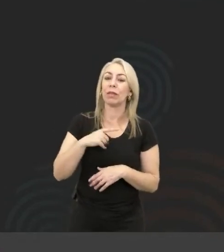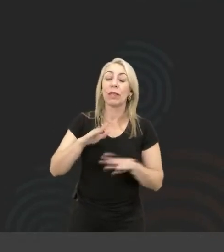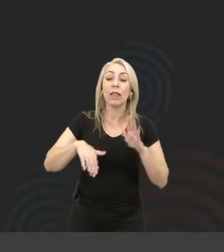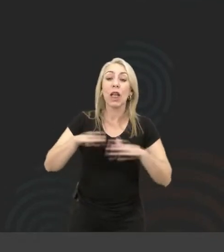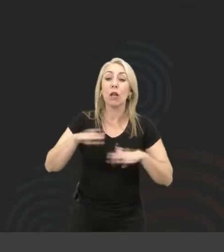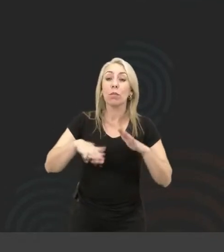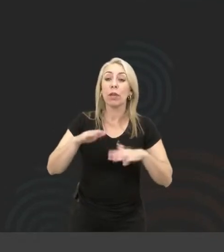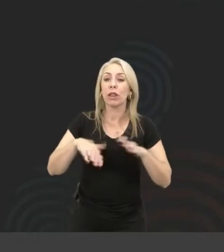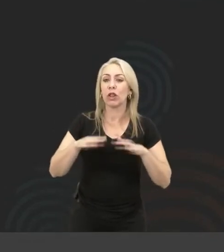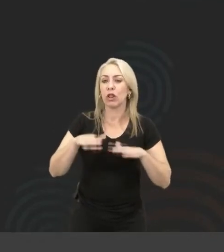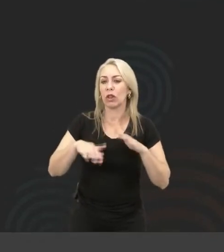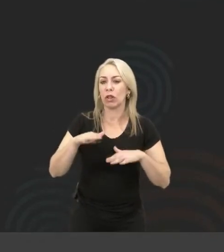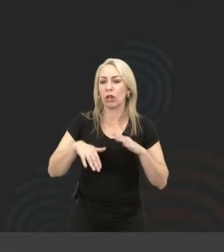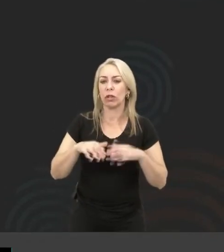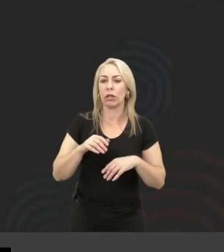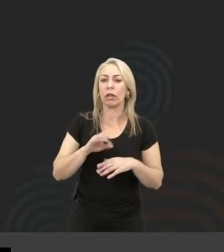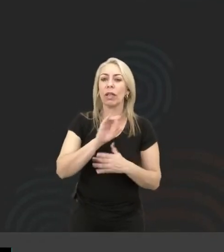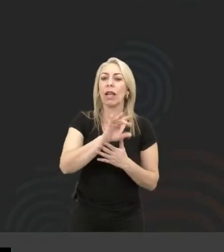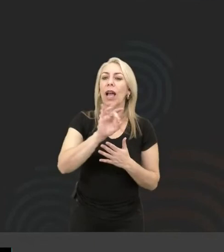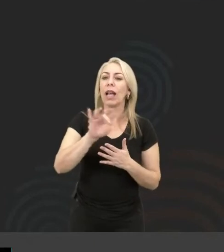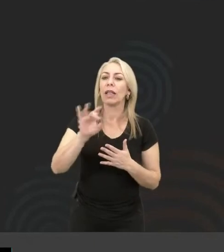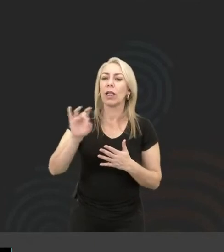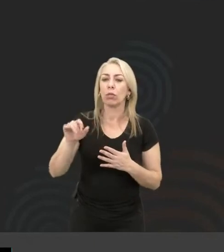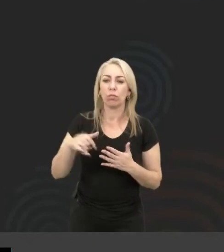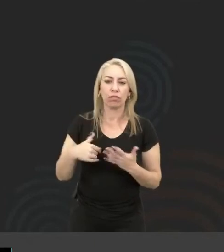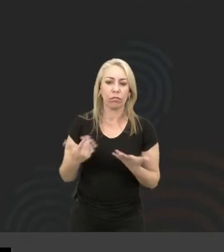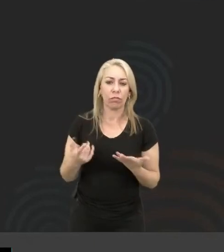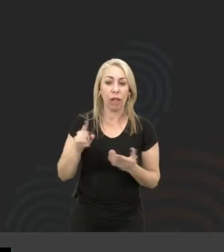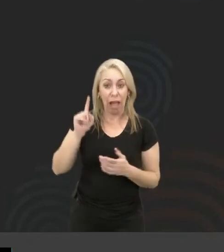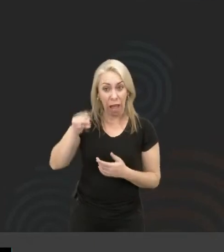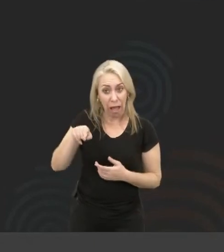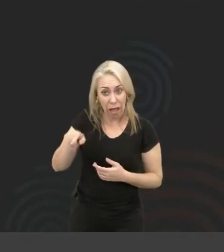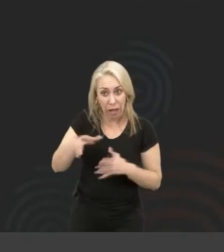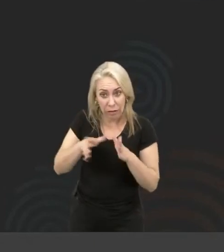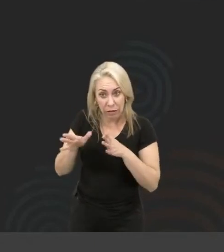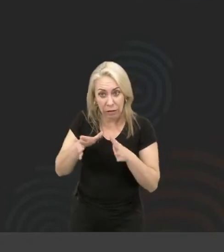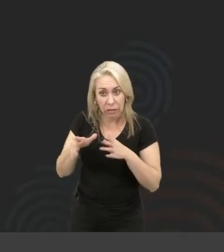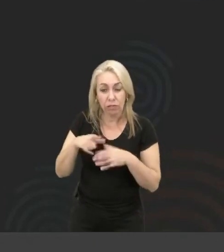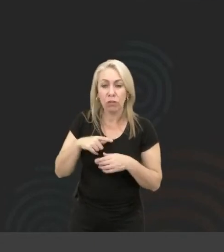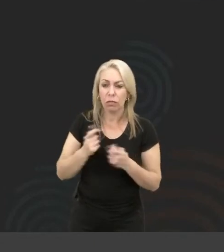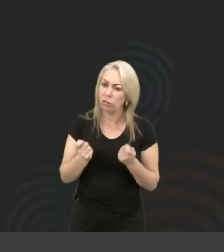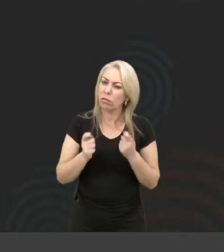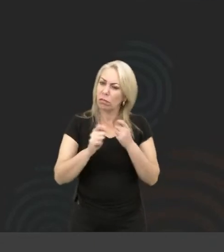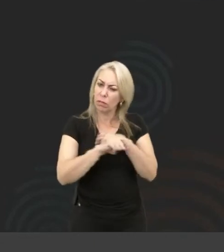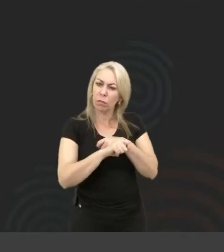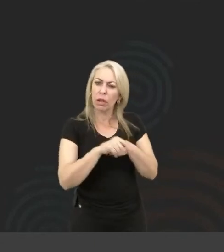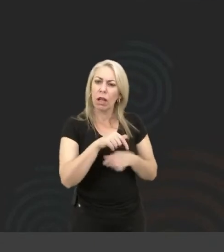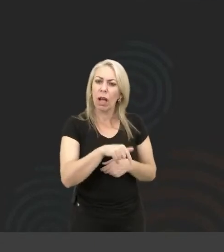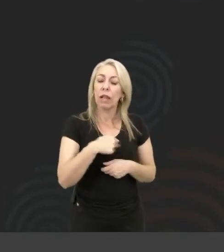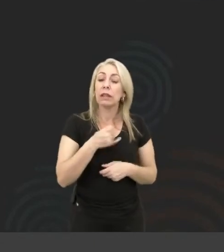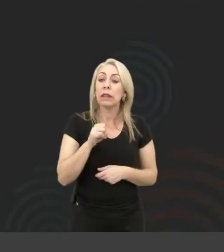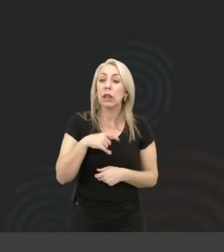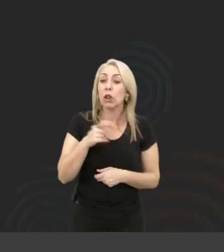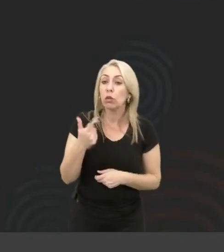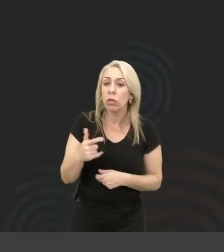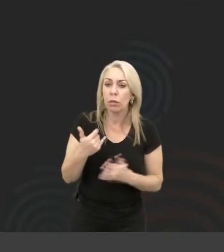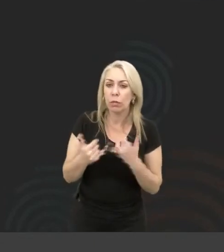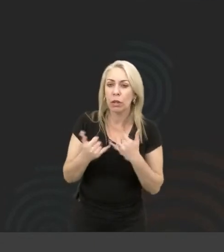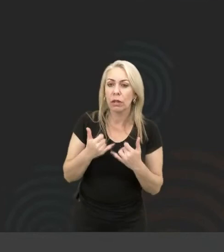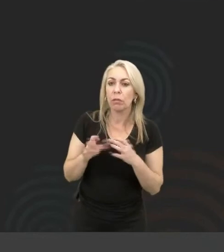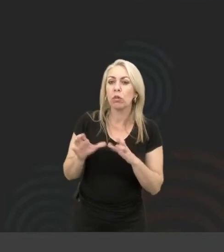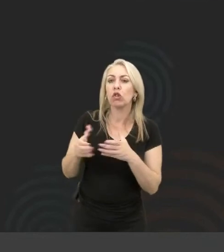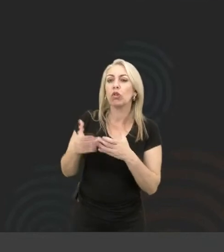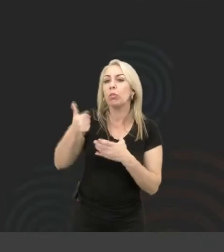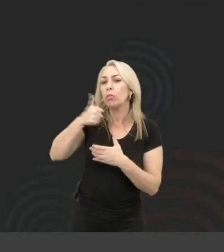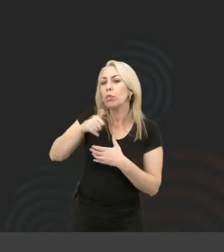que se perguntar pra todas as situações, aquilo é acessível? Aquilo é adequado? E daí, se não tiver, por exemplo, no time